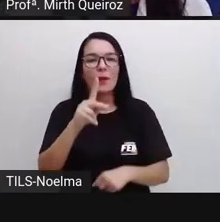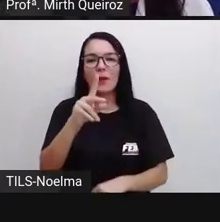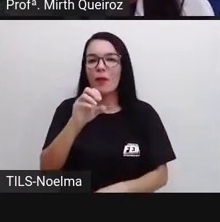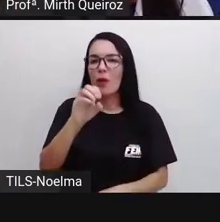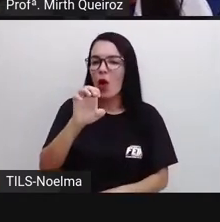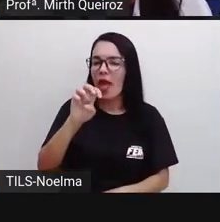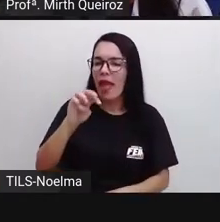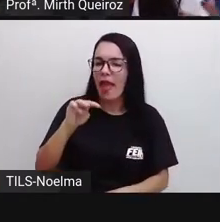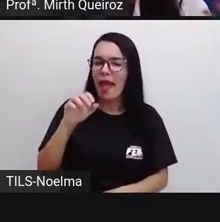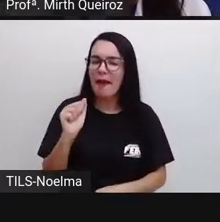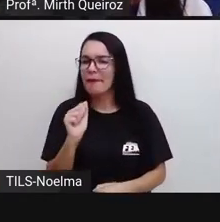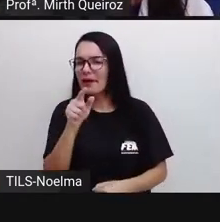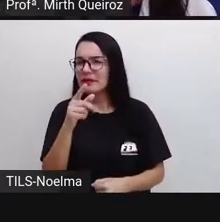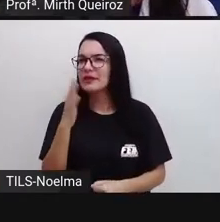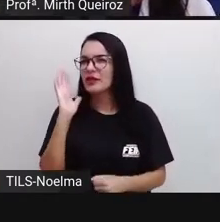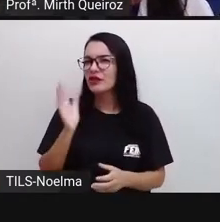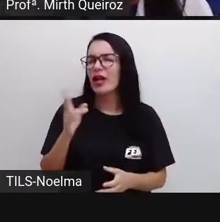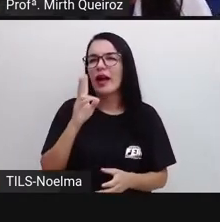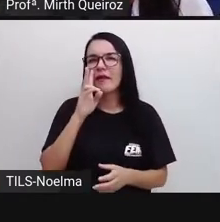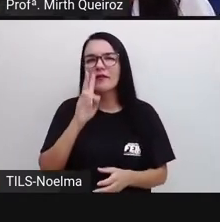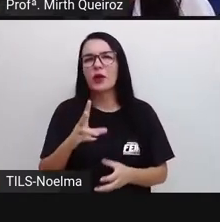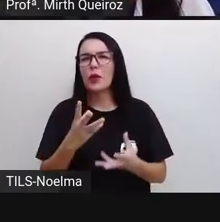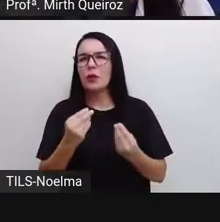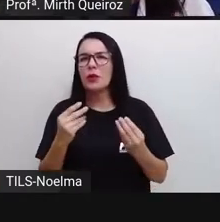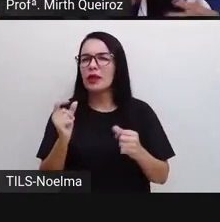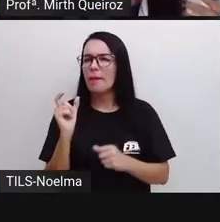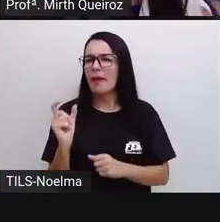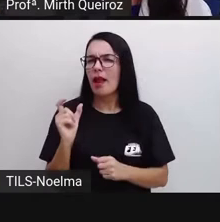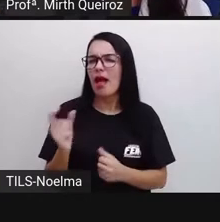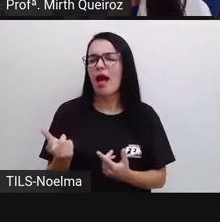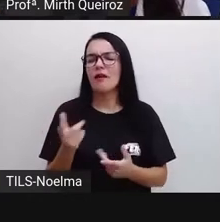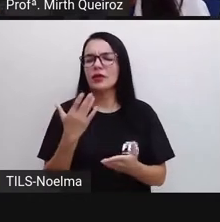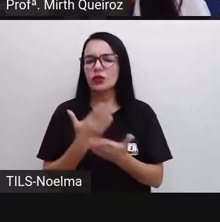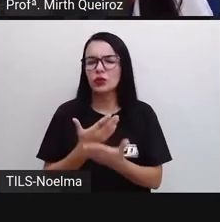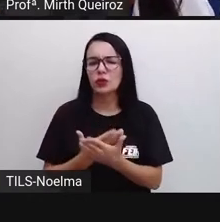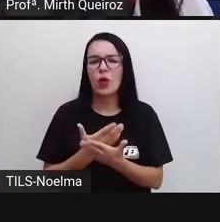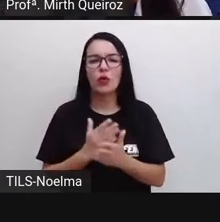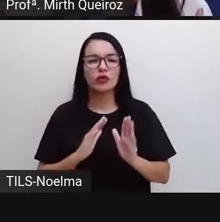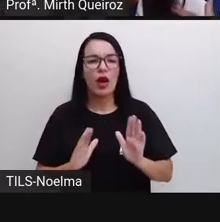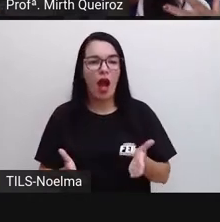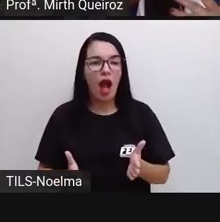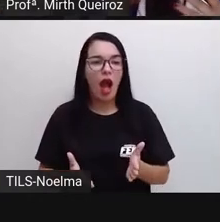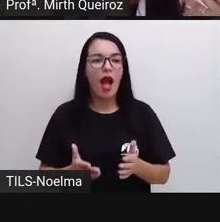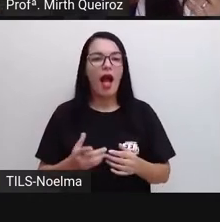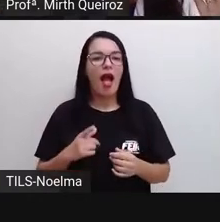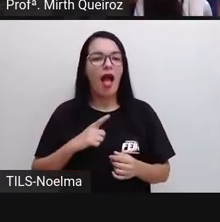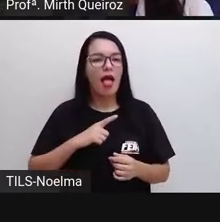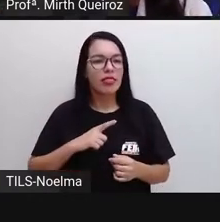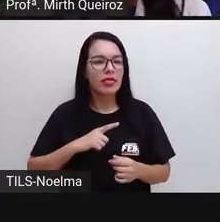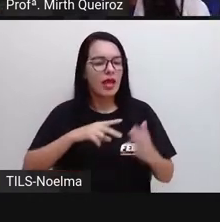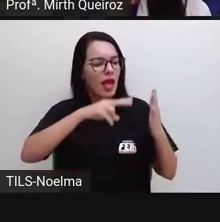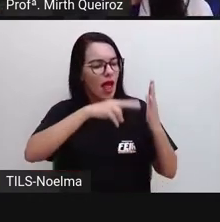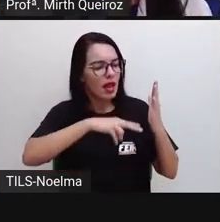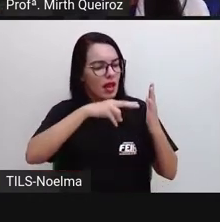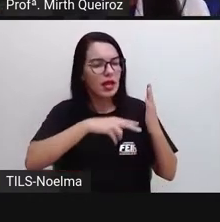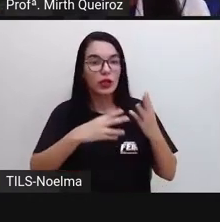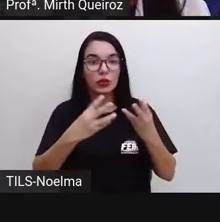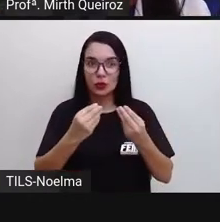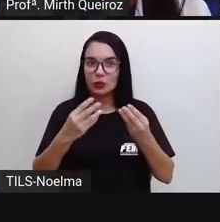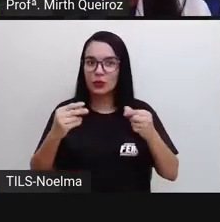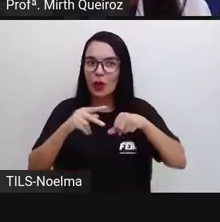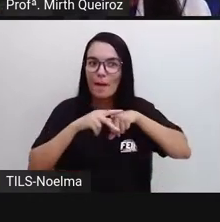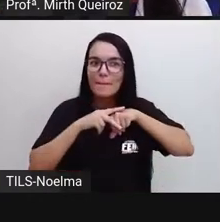poema, poema, vocês já tenham visto muito, a gente já tem estudado muito, né? Vocês já tenham lido muitos